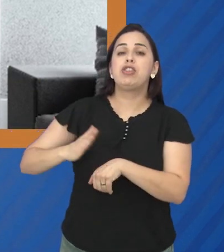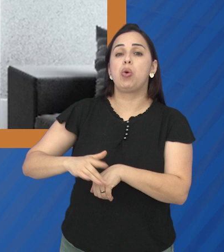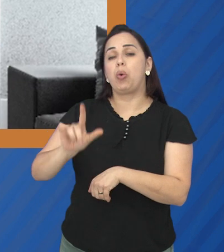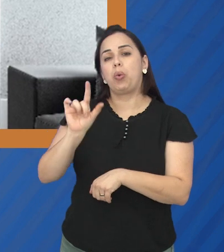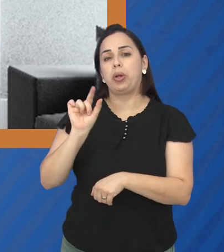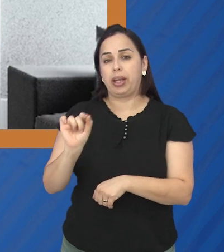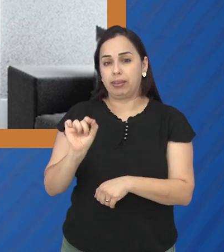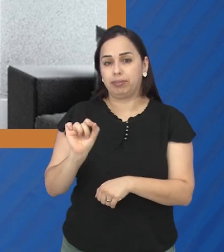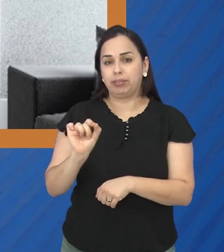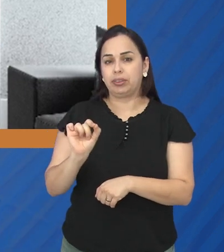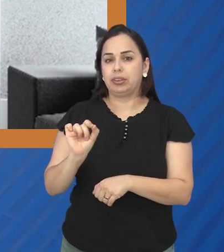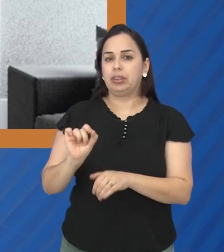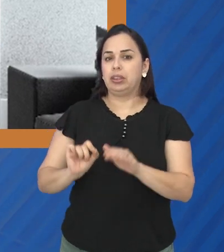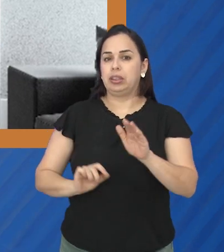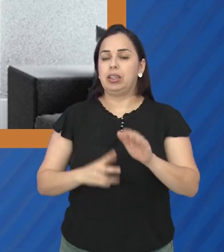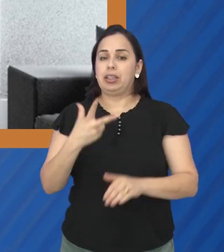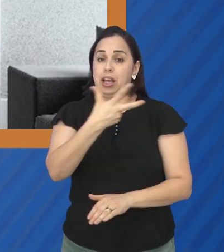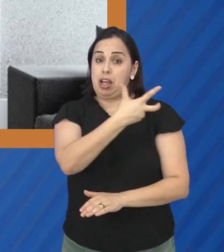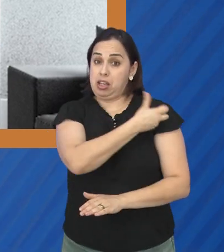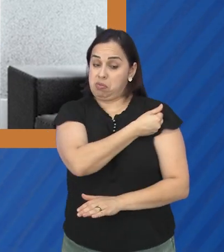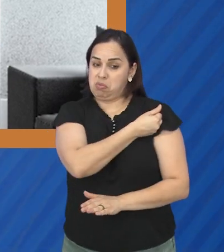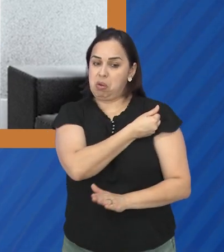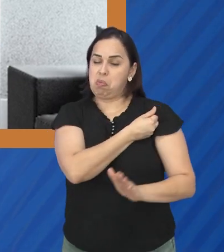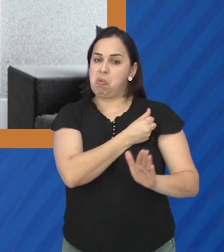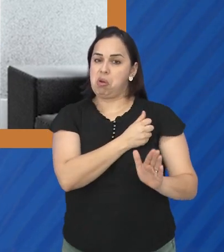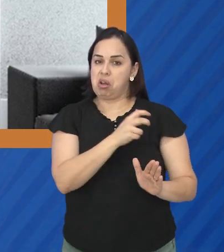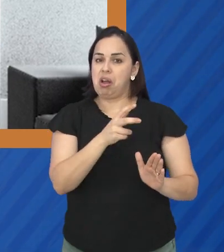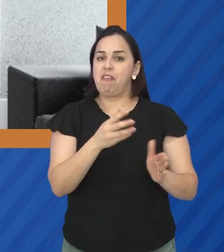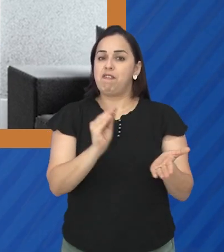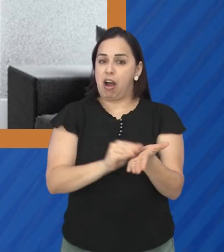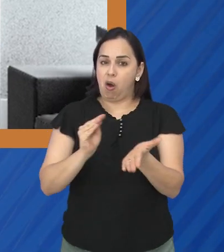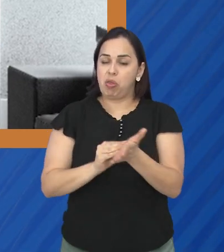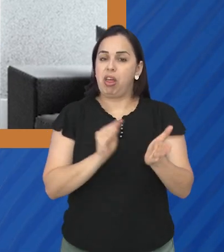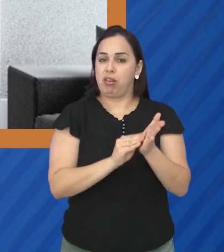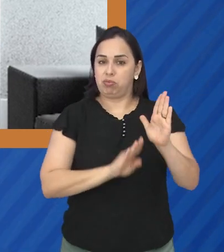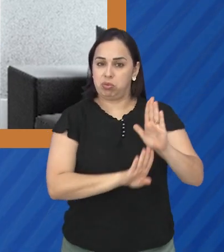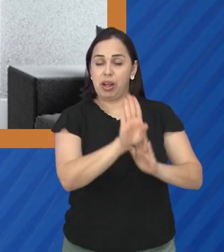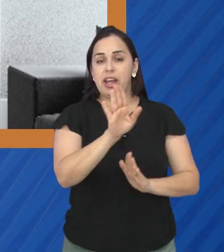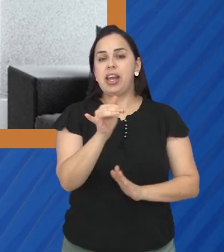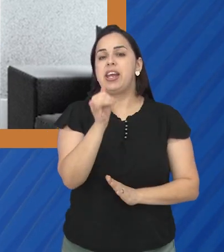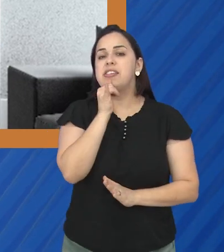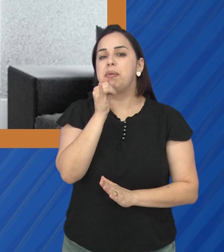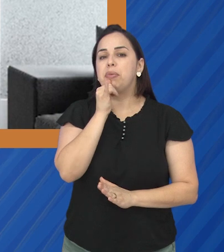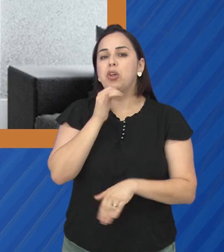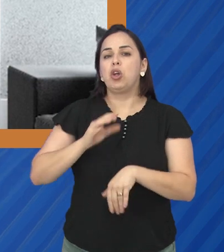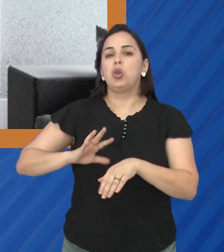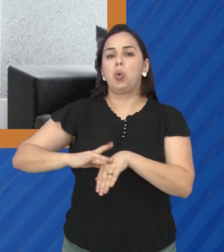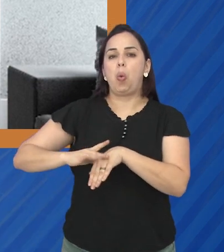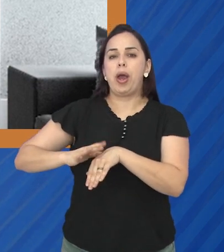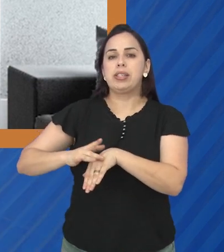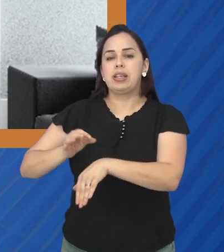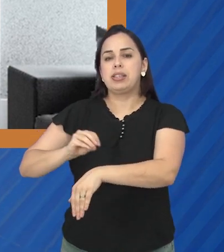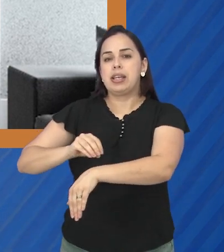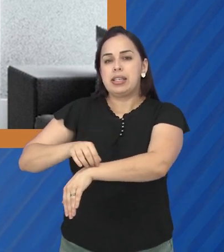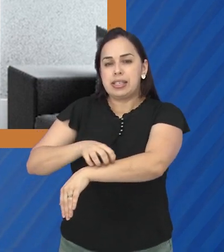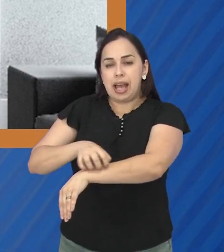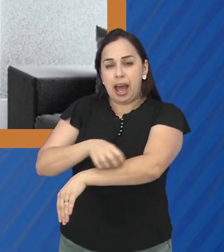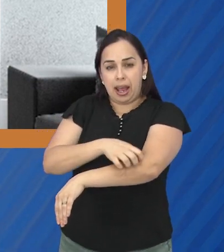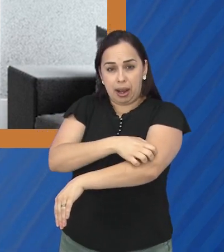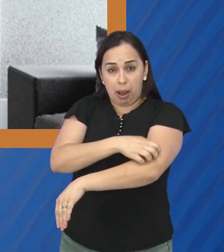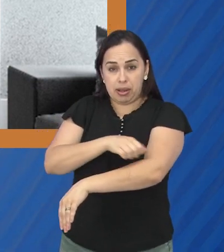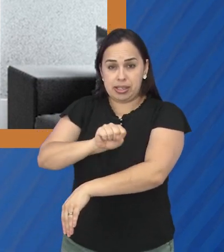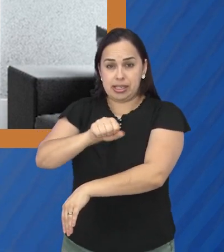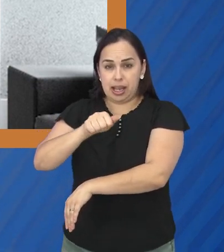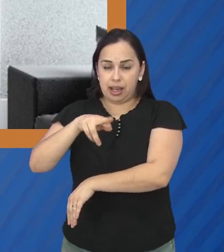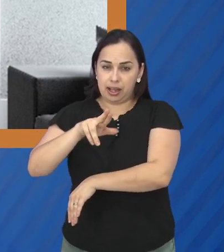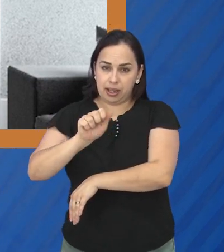Redução muito grande dos índices de vacinação Então a gente tem doenças como sarampo que estão voltando e com isso a